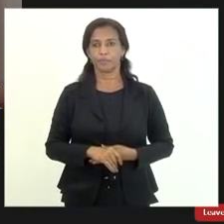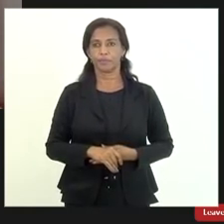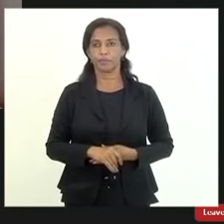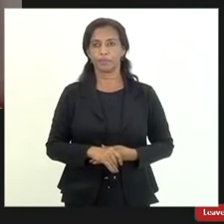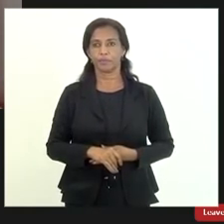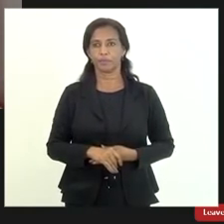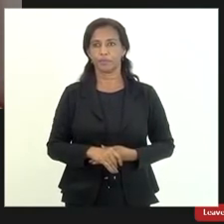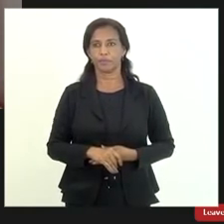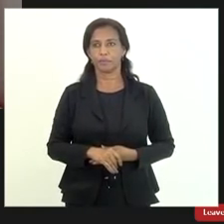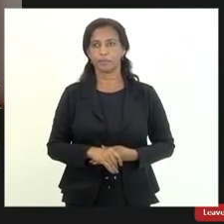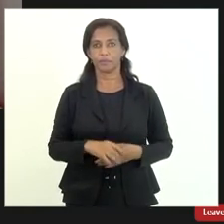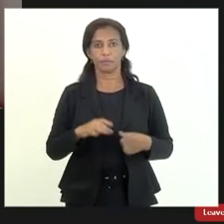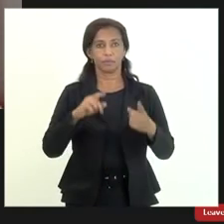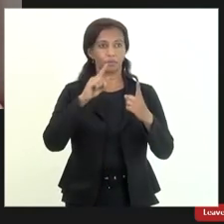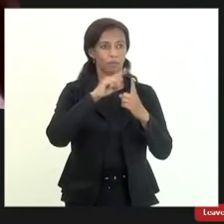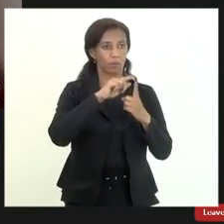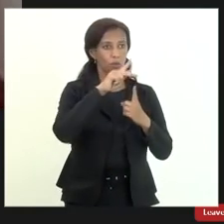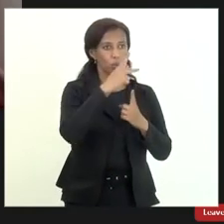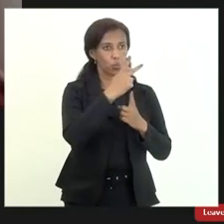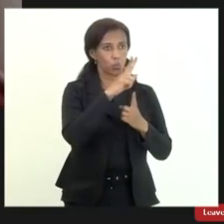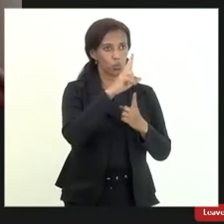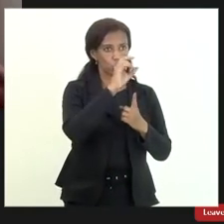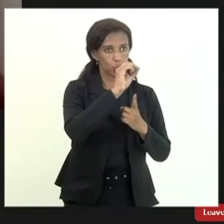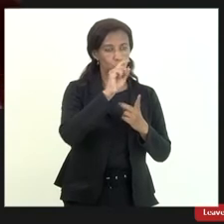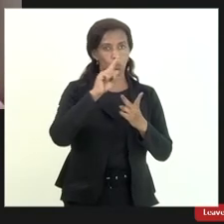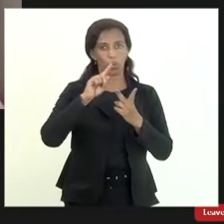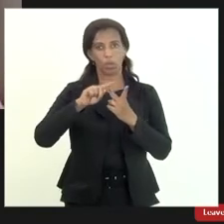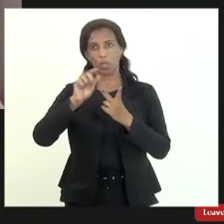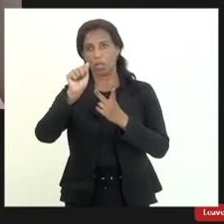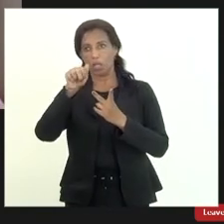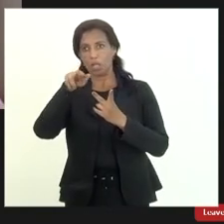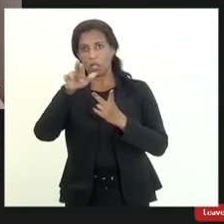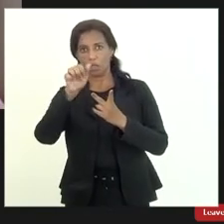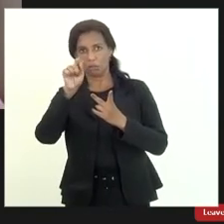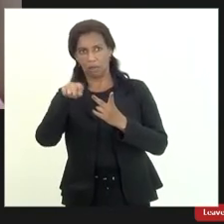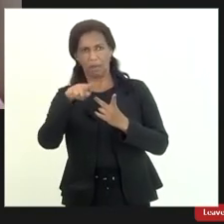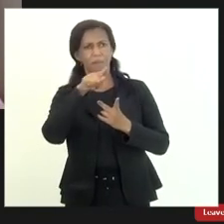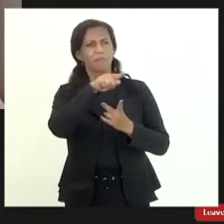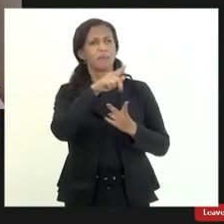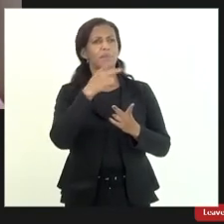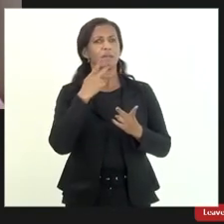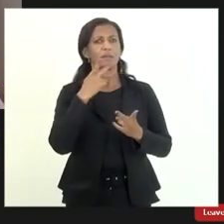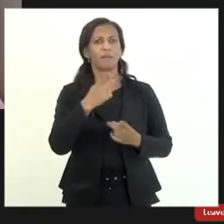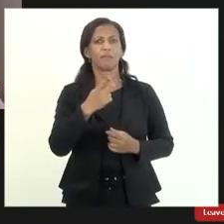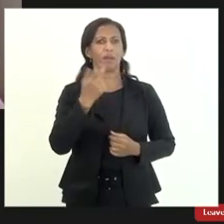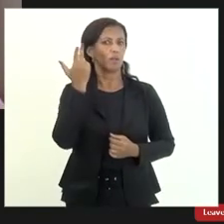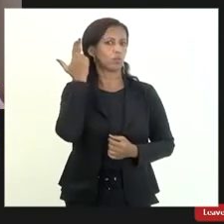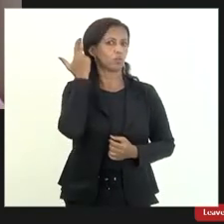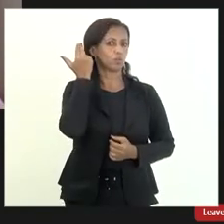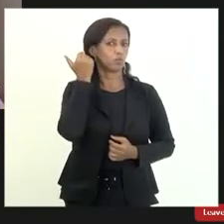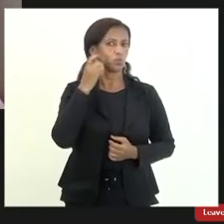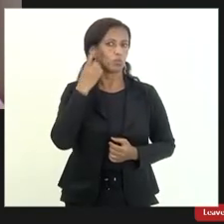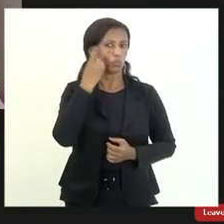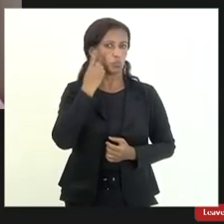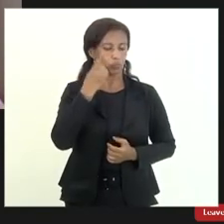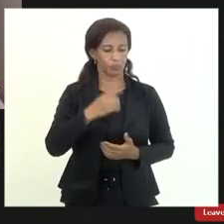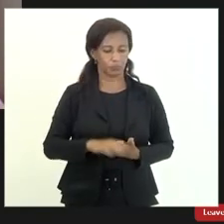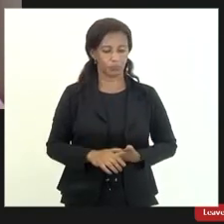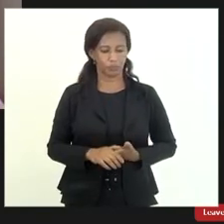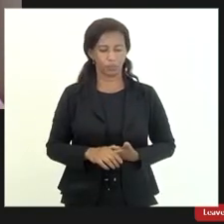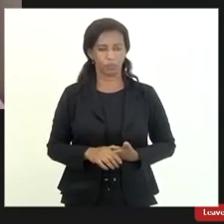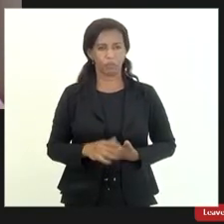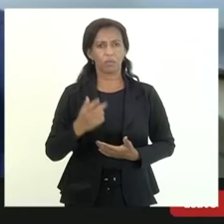doutor André primeiro na fala do Eleomar Coelho eu chamei a